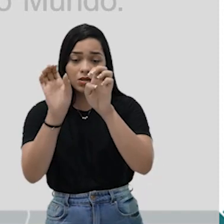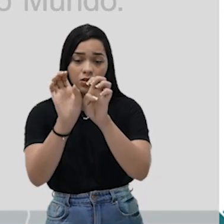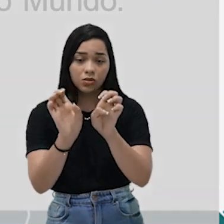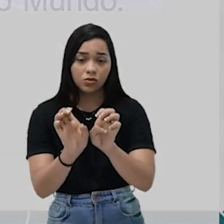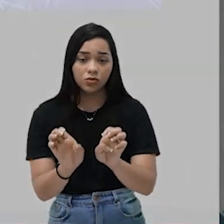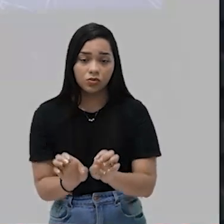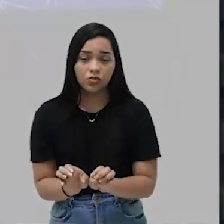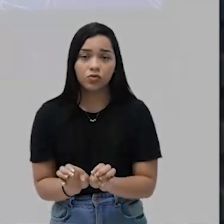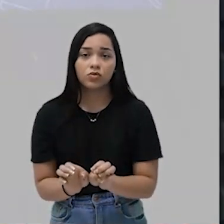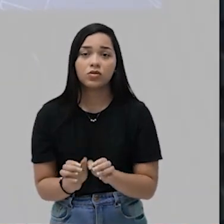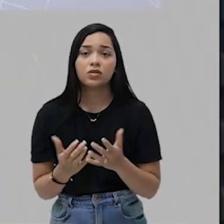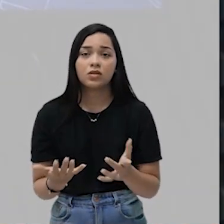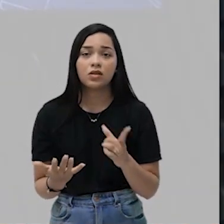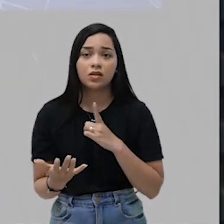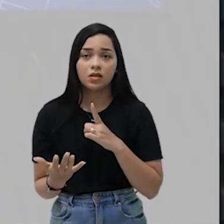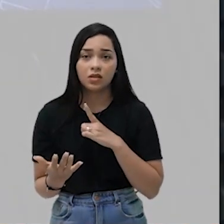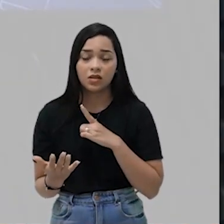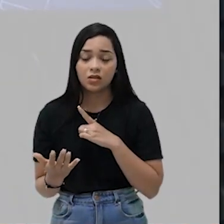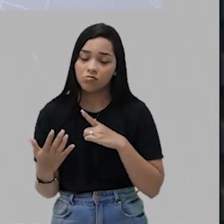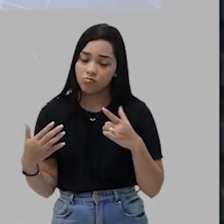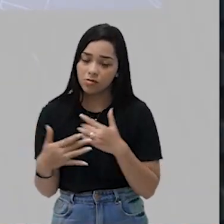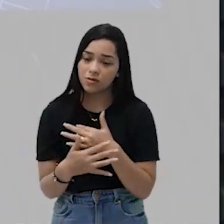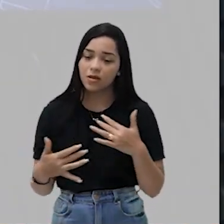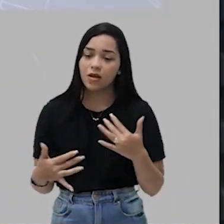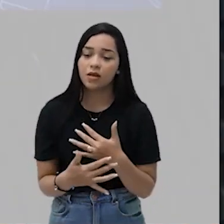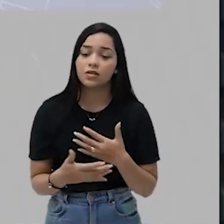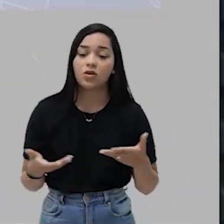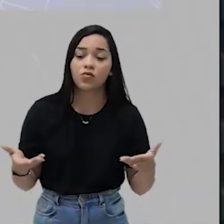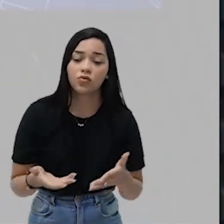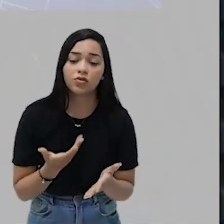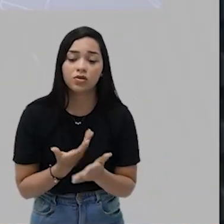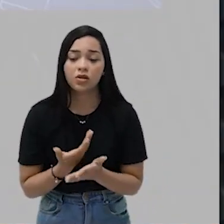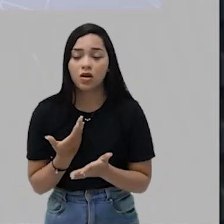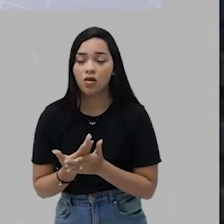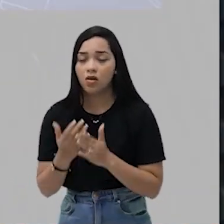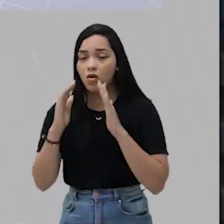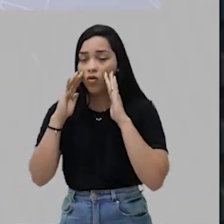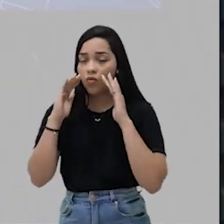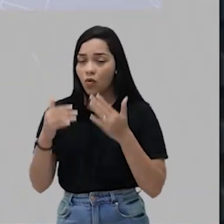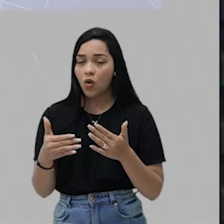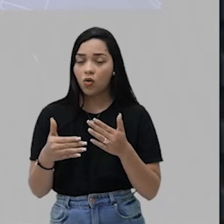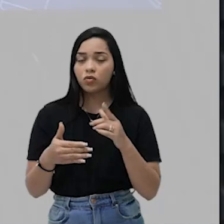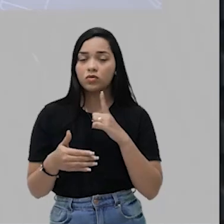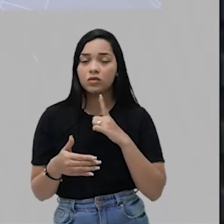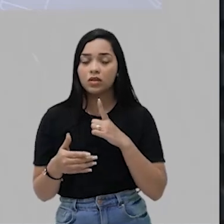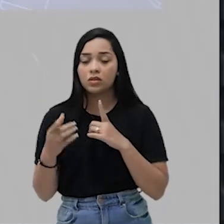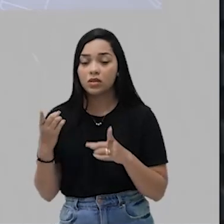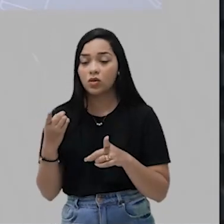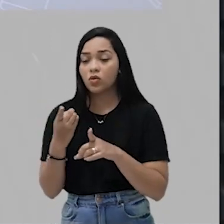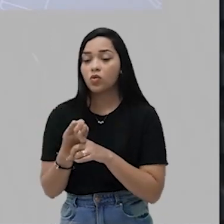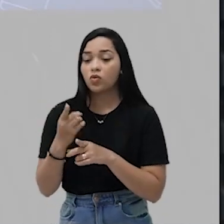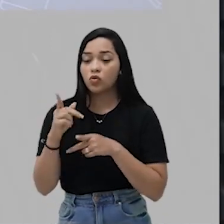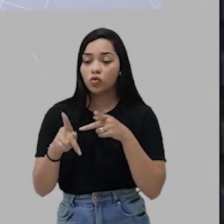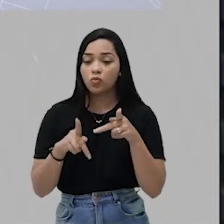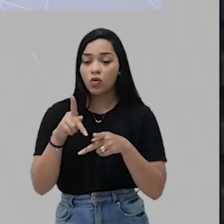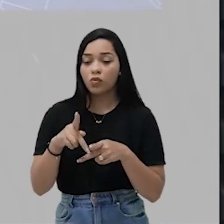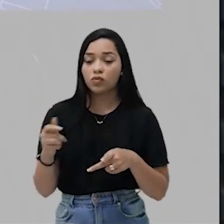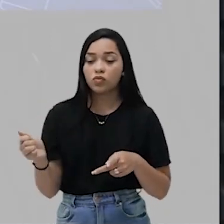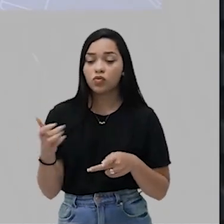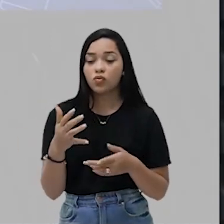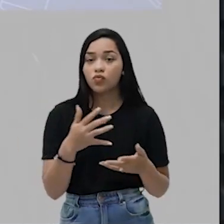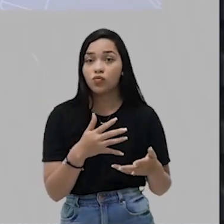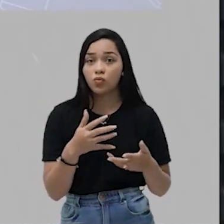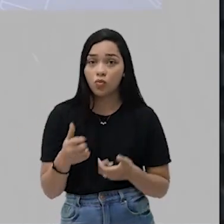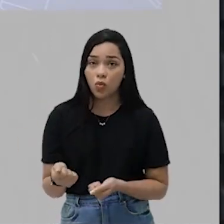ainda de civilização. Na aula de hoje especificamente, esse encontro são com os povos do novo mundo,